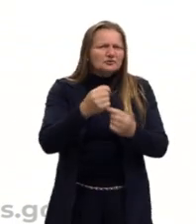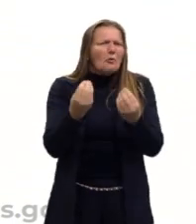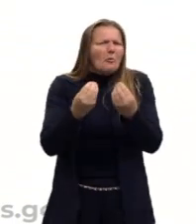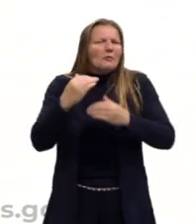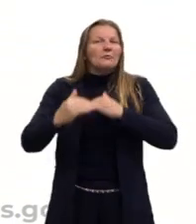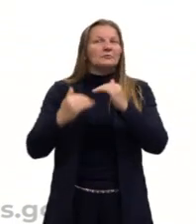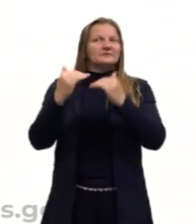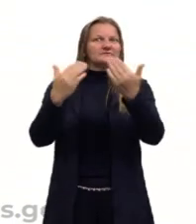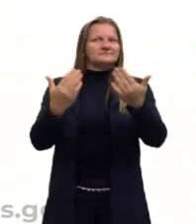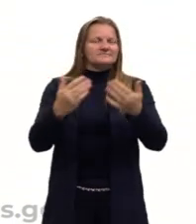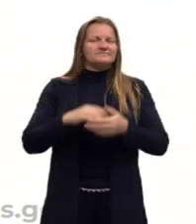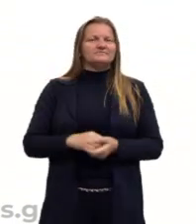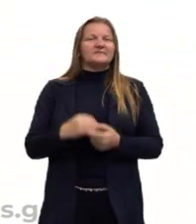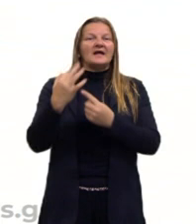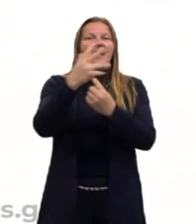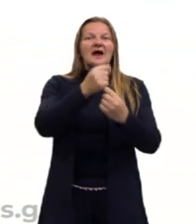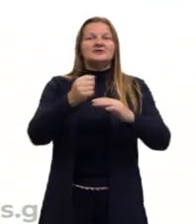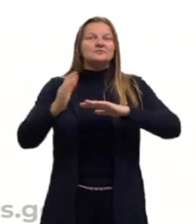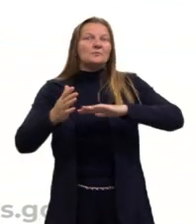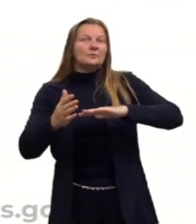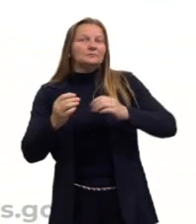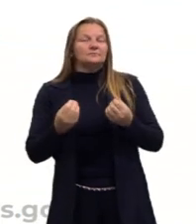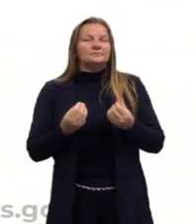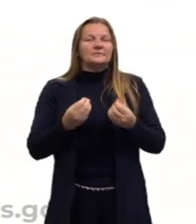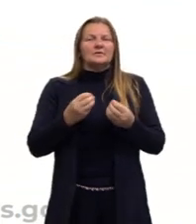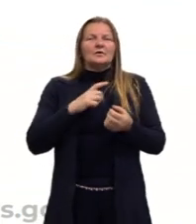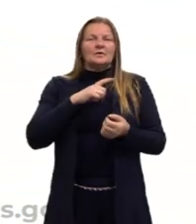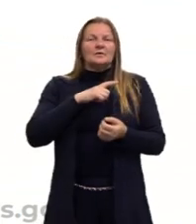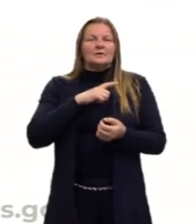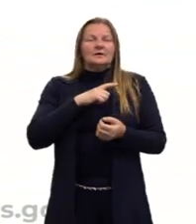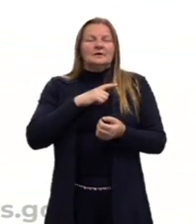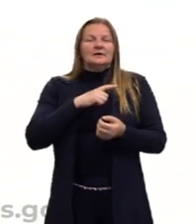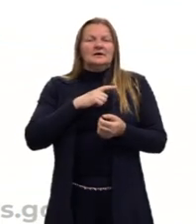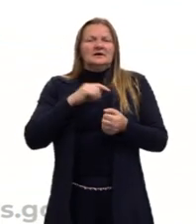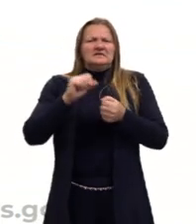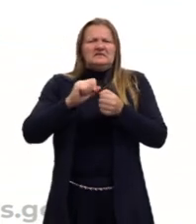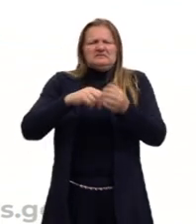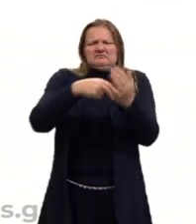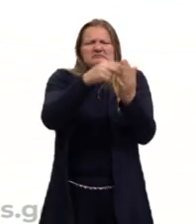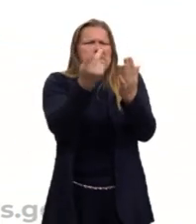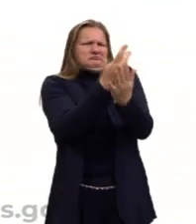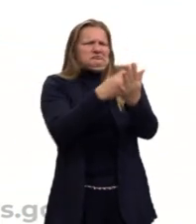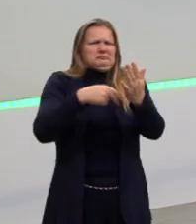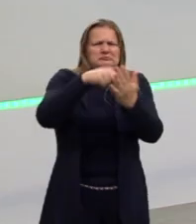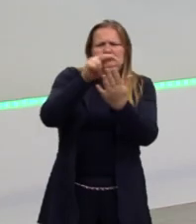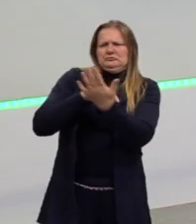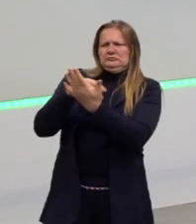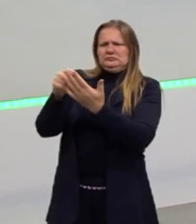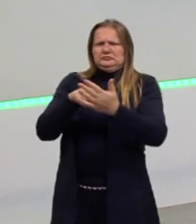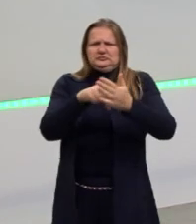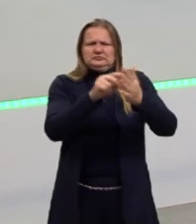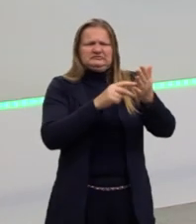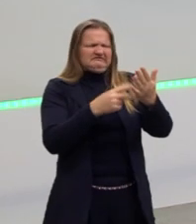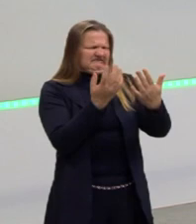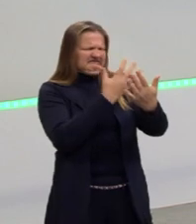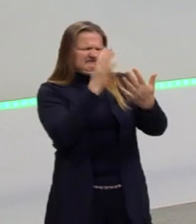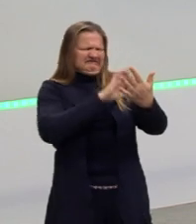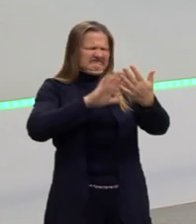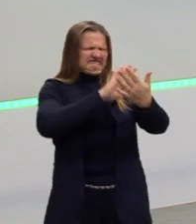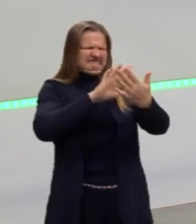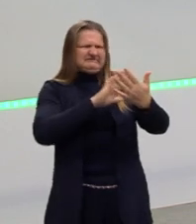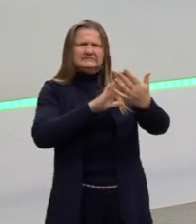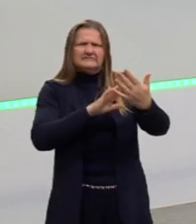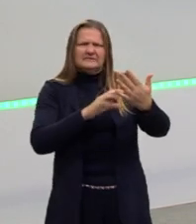processo? Arte moderna, nem pensar. Esses caras fazem uns rabiscos, uns borrões e dizem que é arte